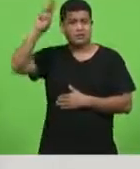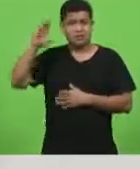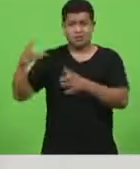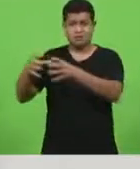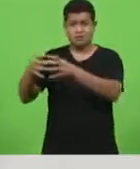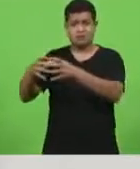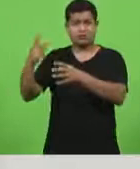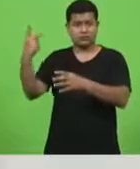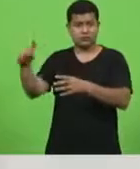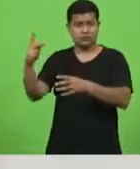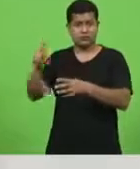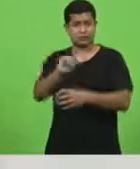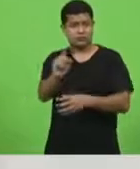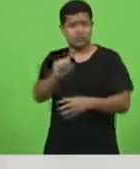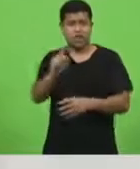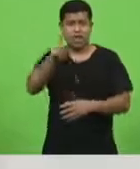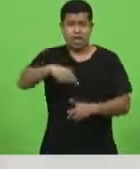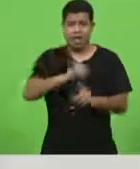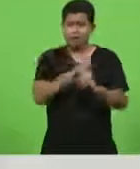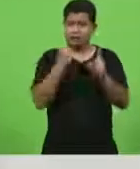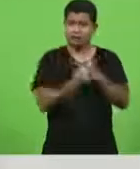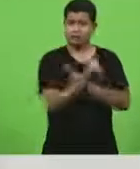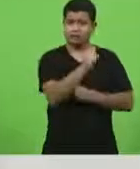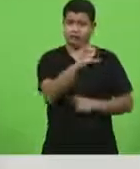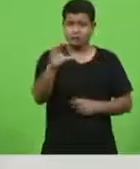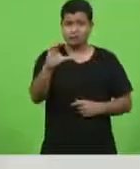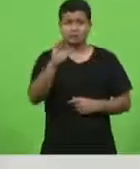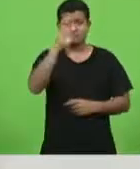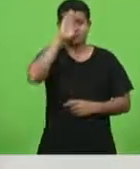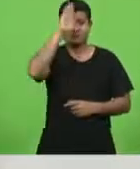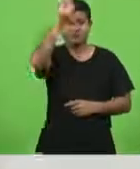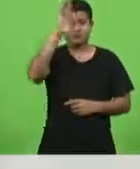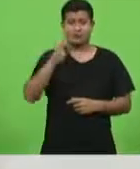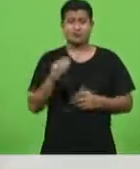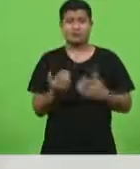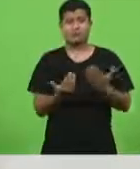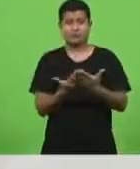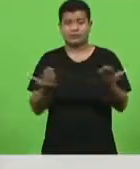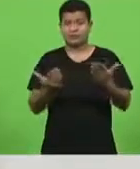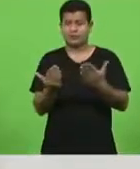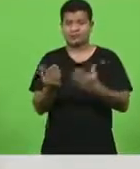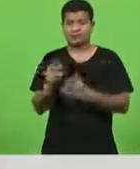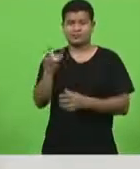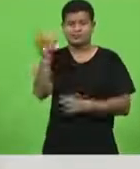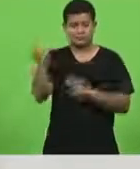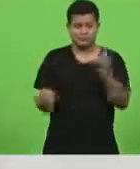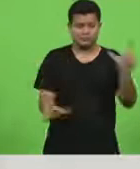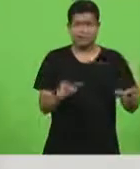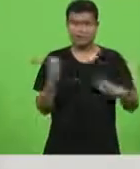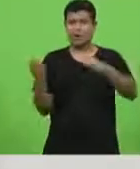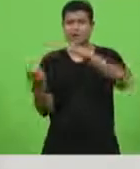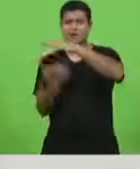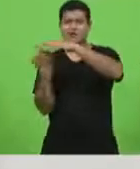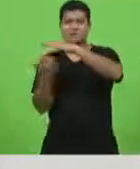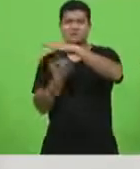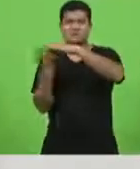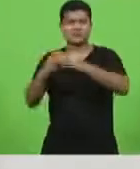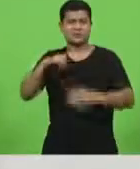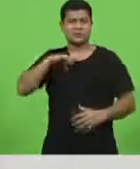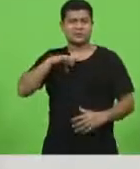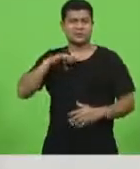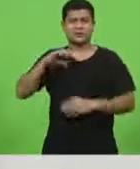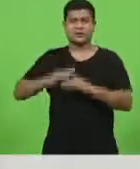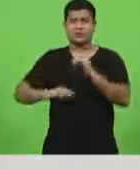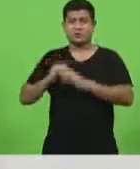que é da sociedade catarinense principalmente do nosso empresário competente criativo principalmente dos